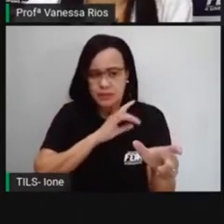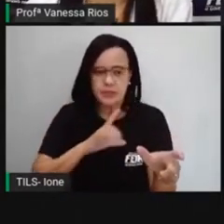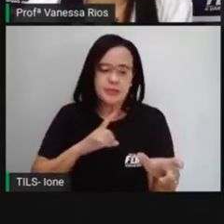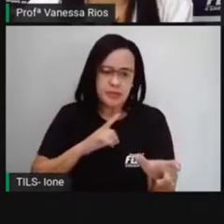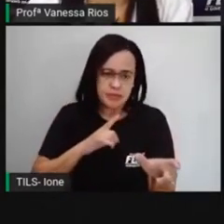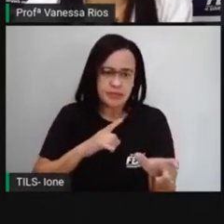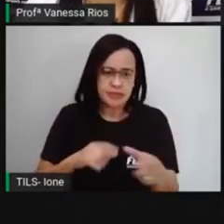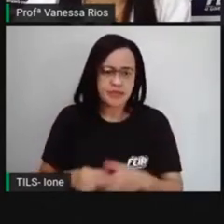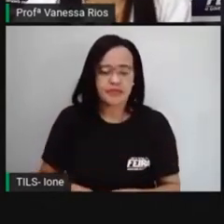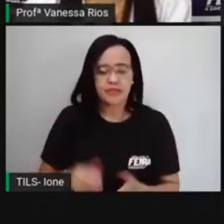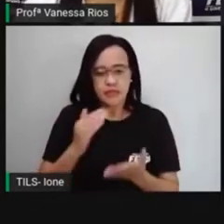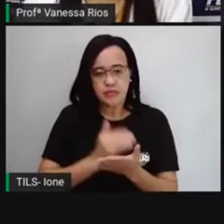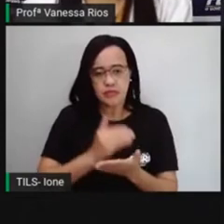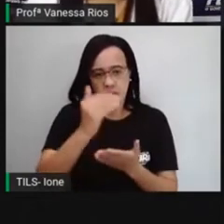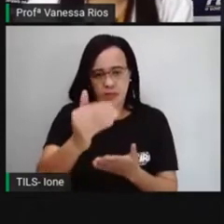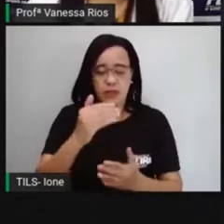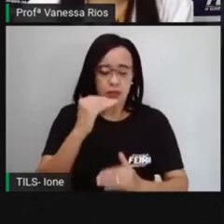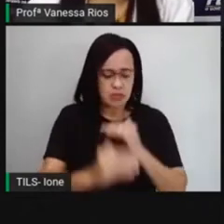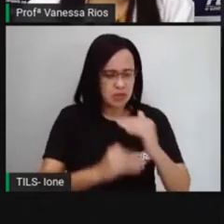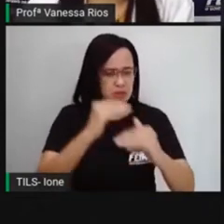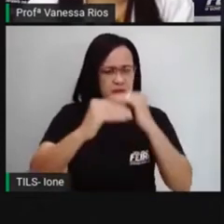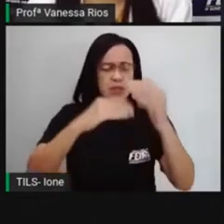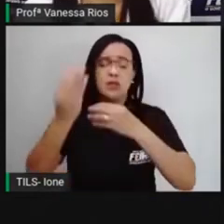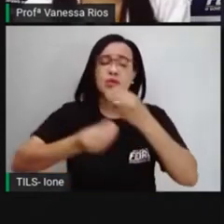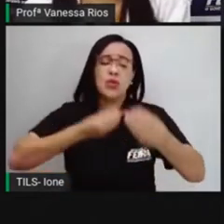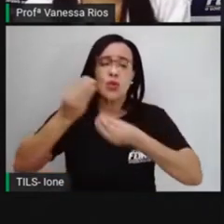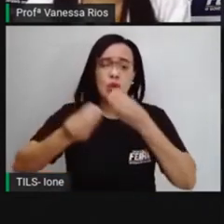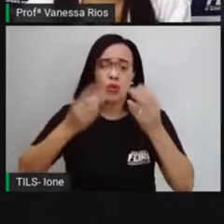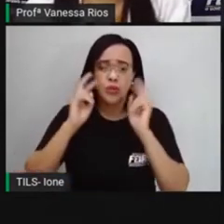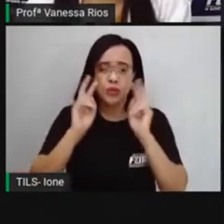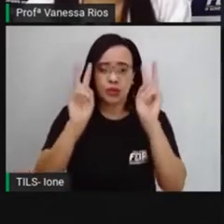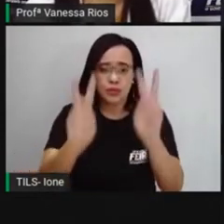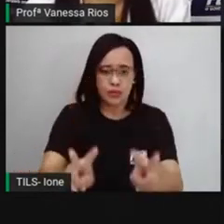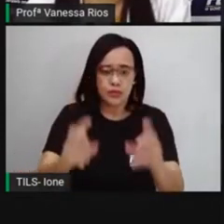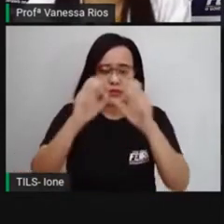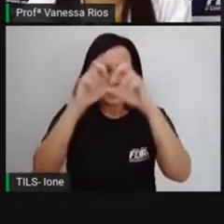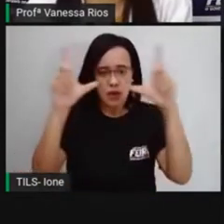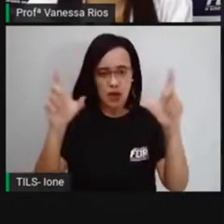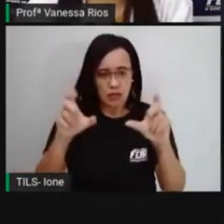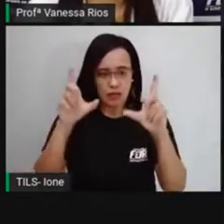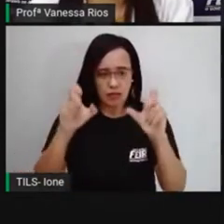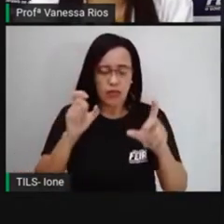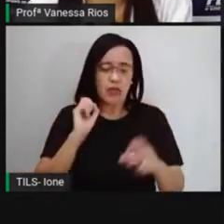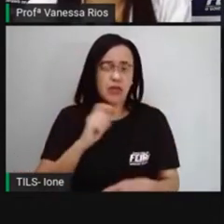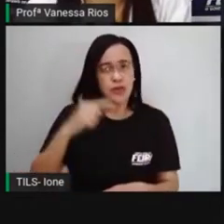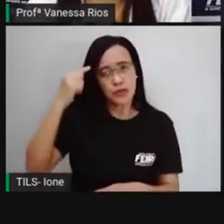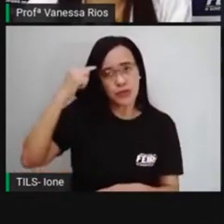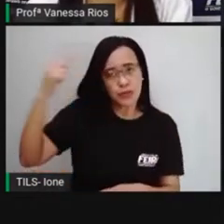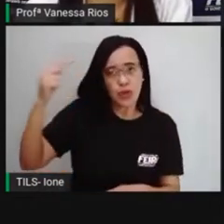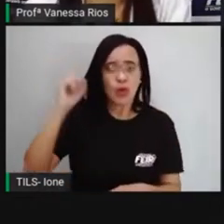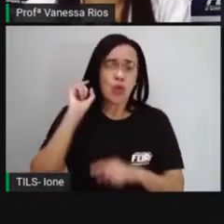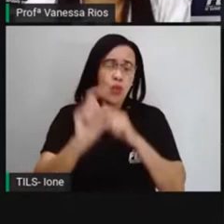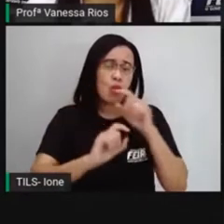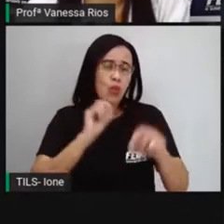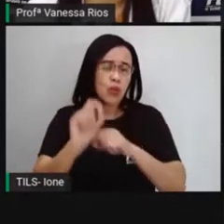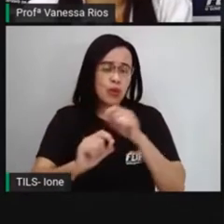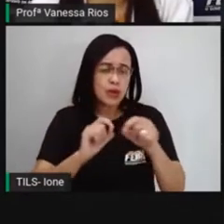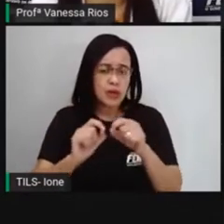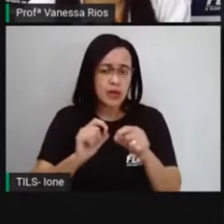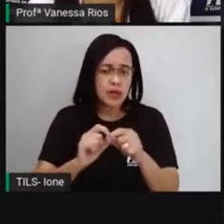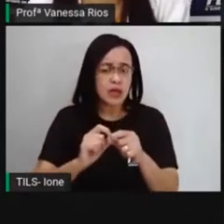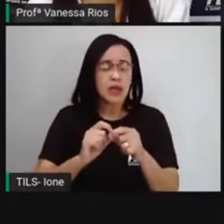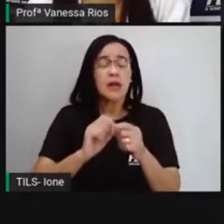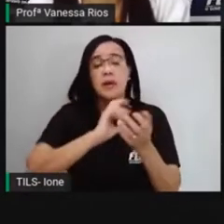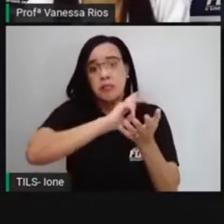mais sobre esse processo. Observando aí essa imagem, a gente pode pensar, né, em algumas questões e